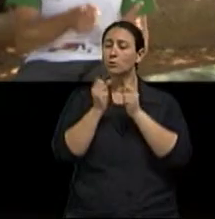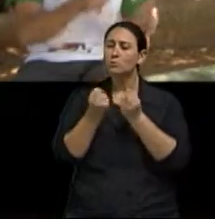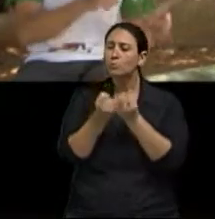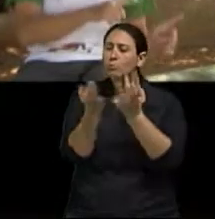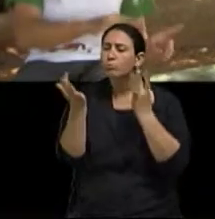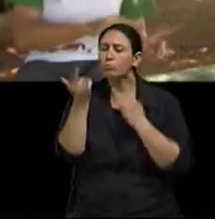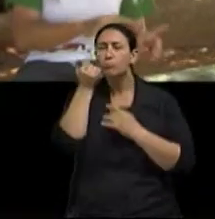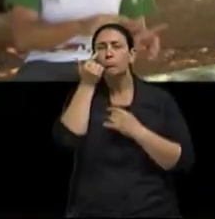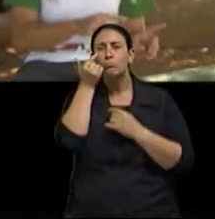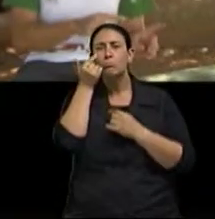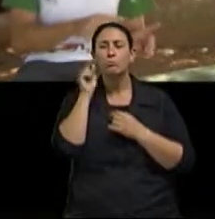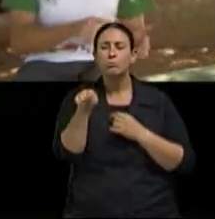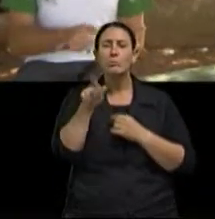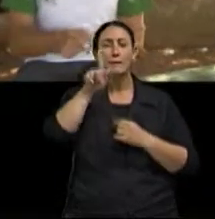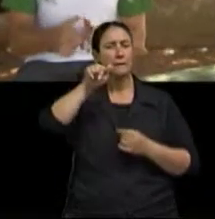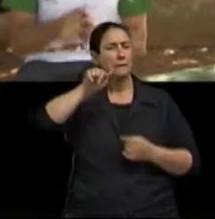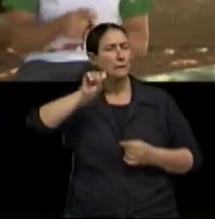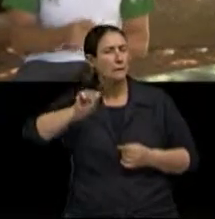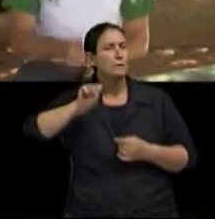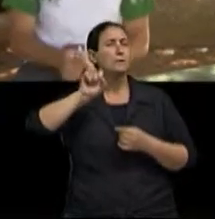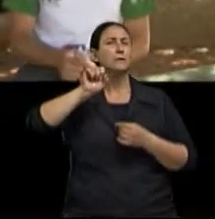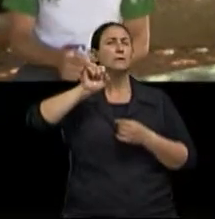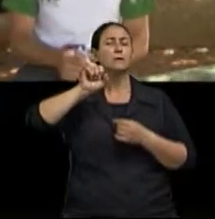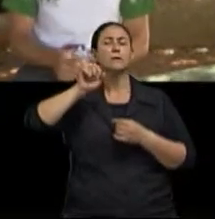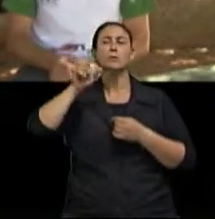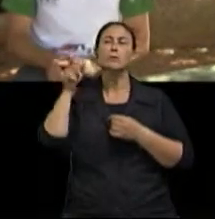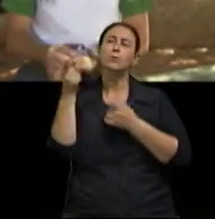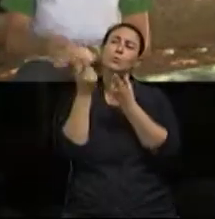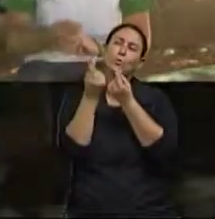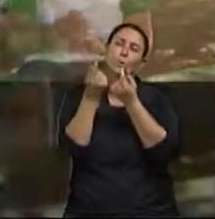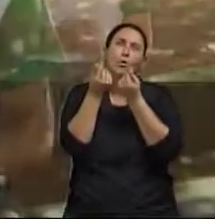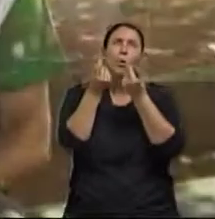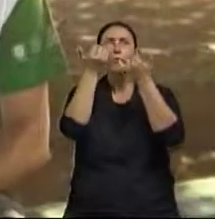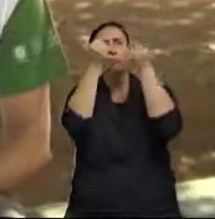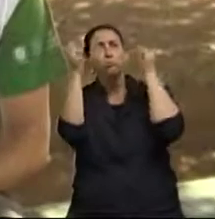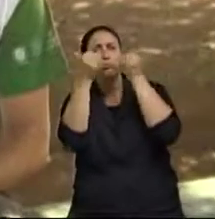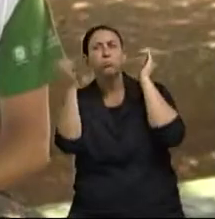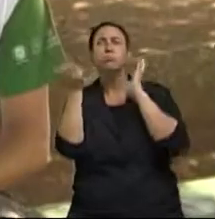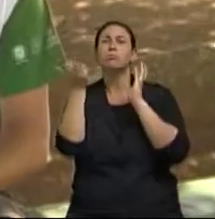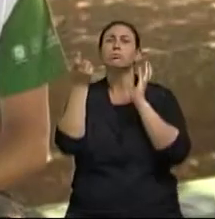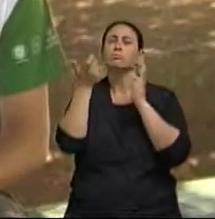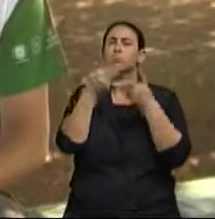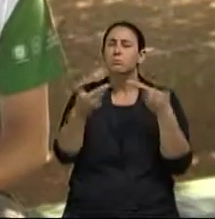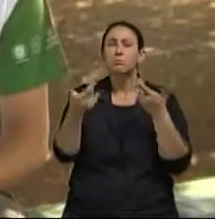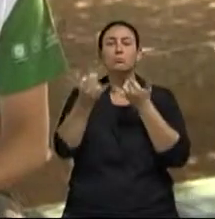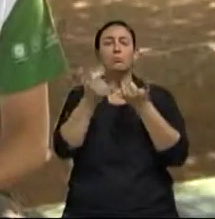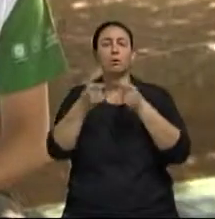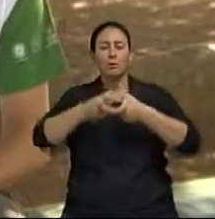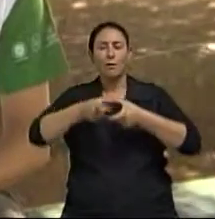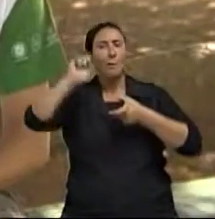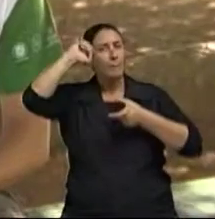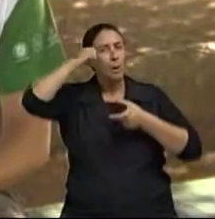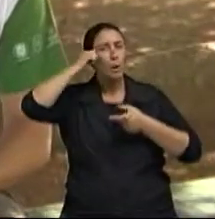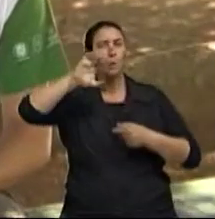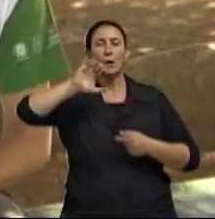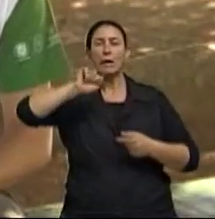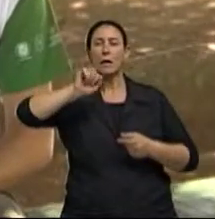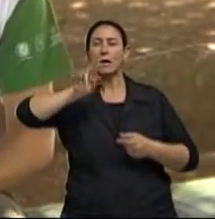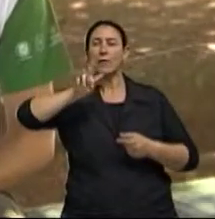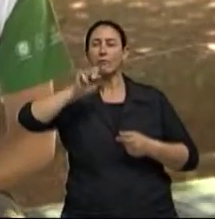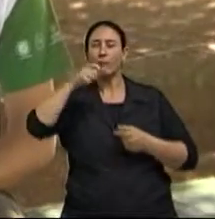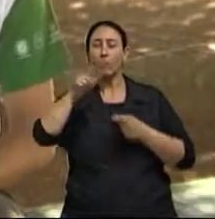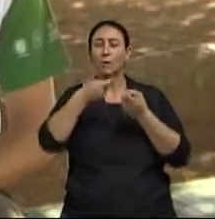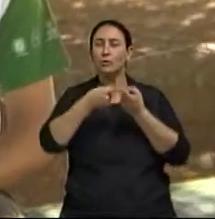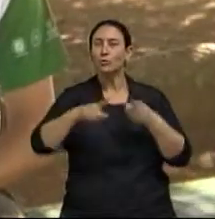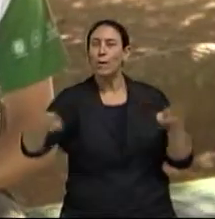direta, que seria a utilização do gás, da fazenda, consumo de energia elétrica Consumo de carvão, por exemplo, quando a gente faz um galeto, um churrasco